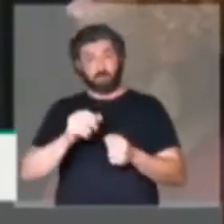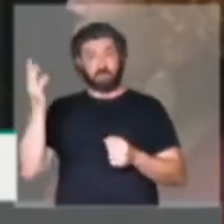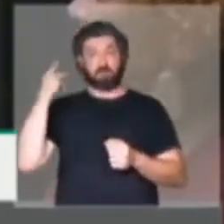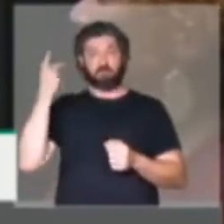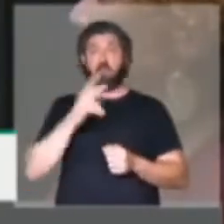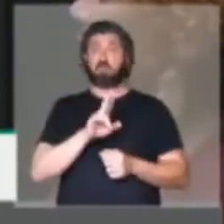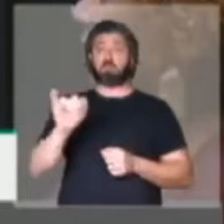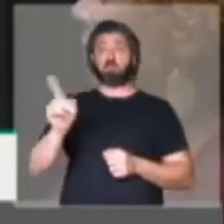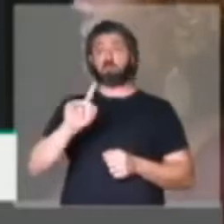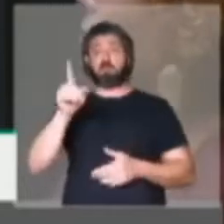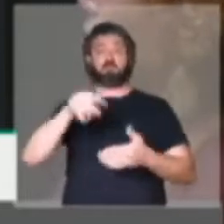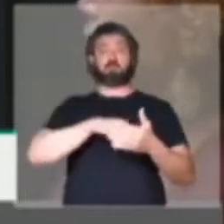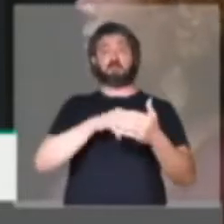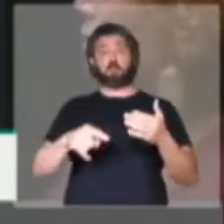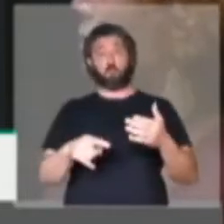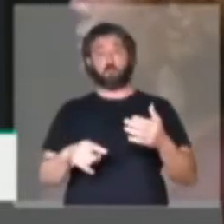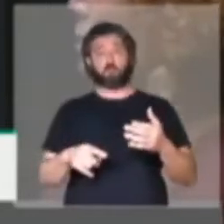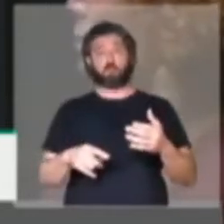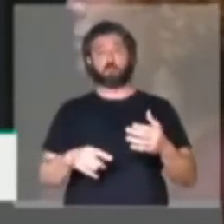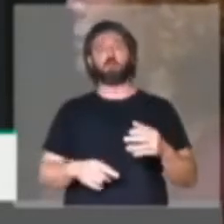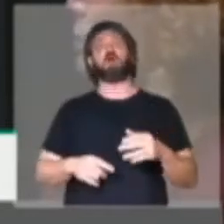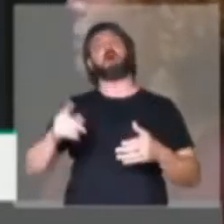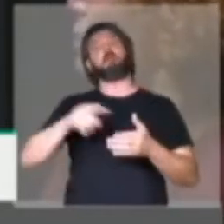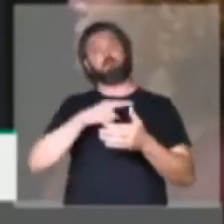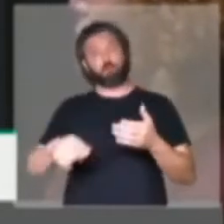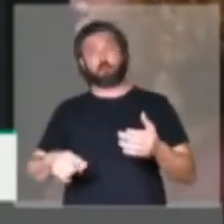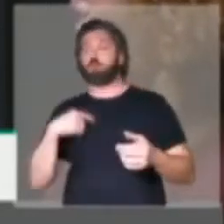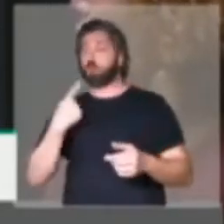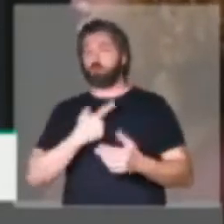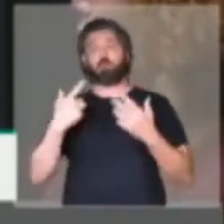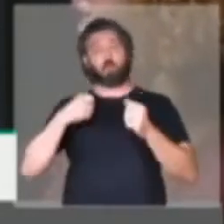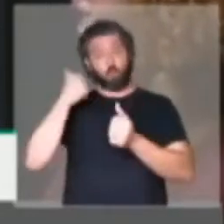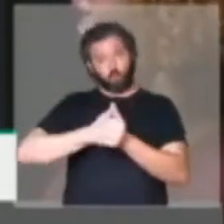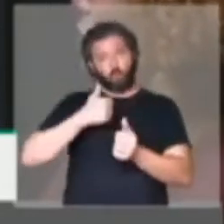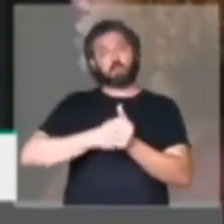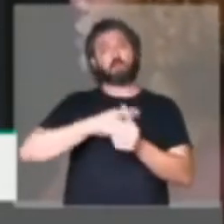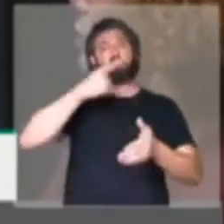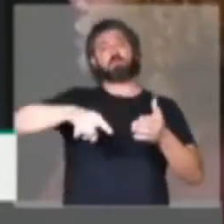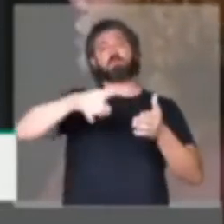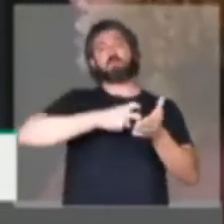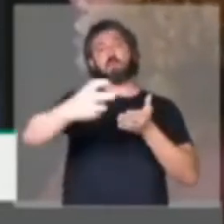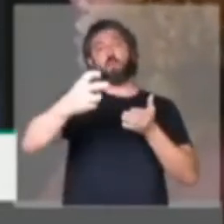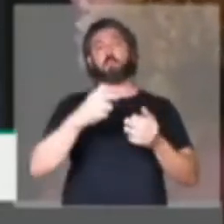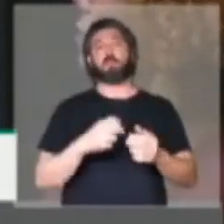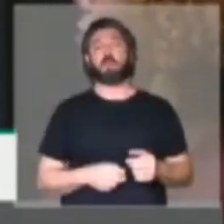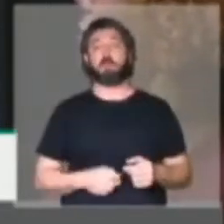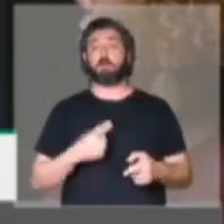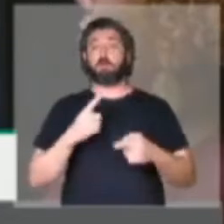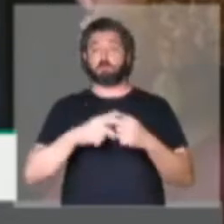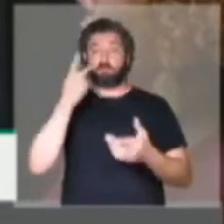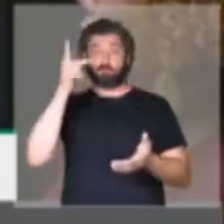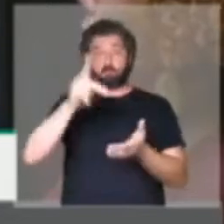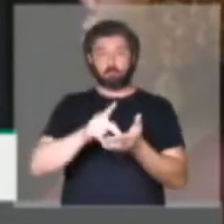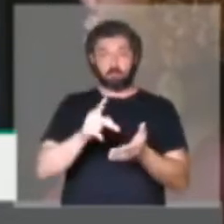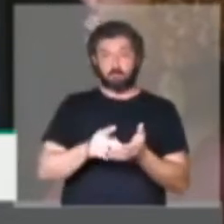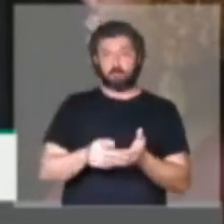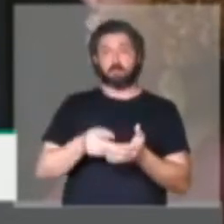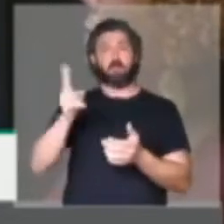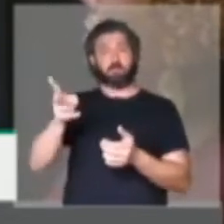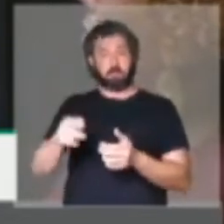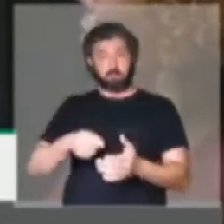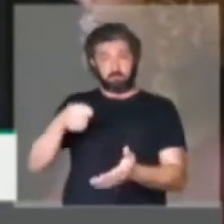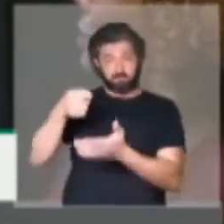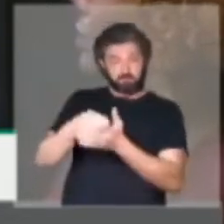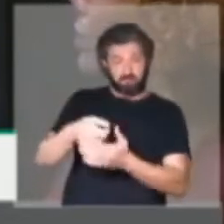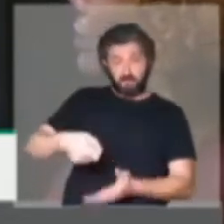havia dito que não ia vetar, depois vetou, e agora nós vamos lutar aqui para derrubar esse veto. Porque o fato é que, mesmo